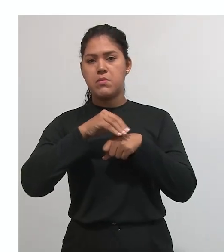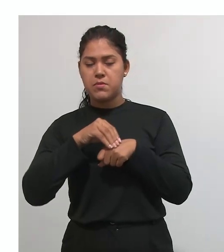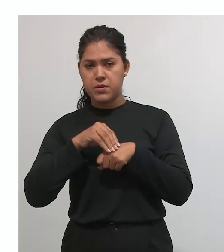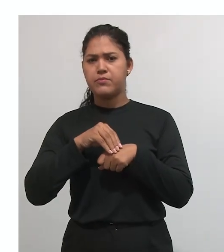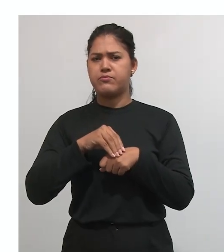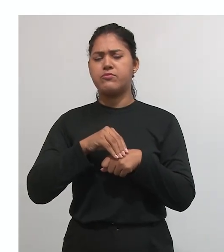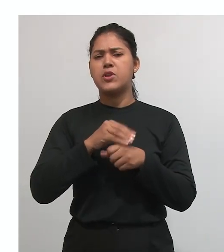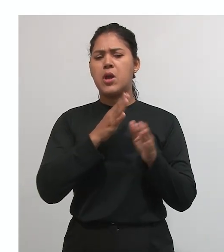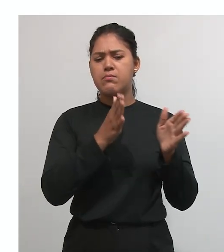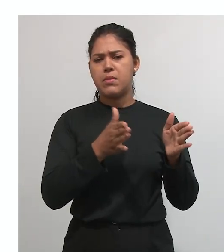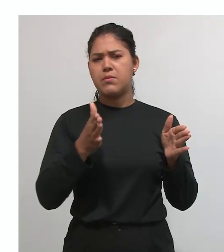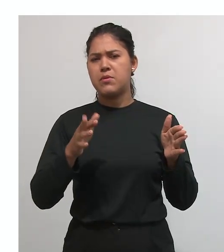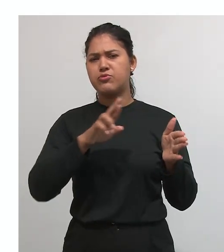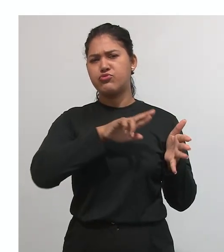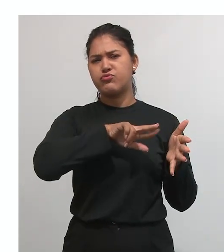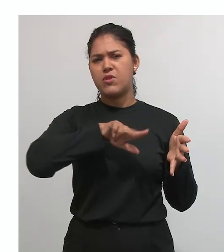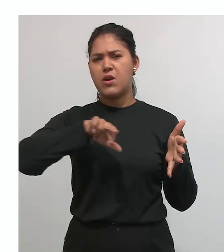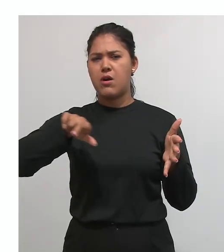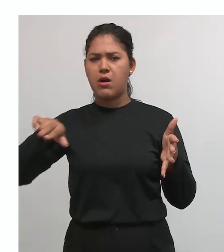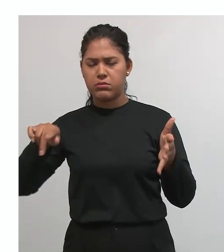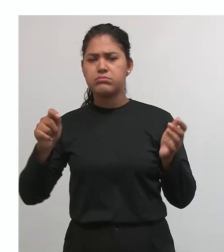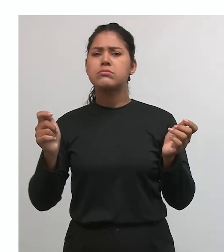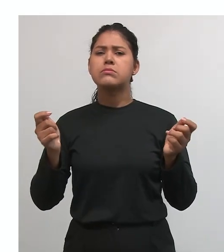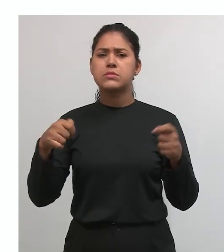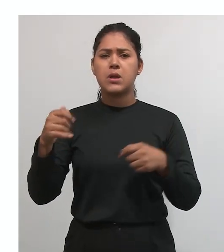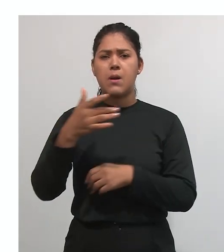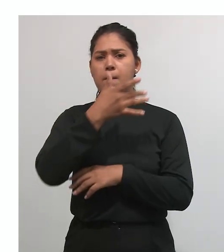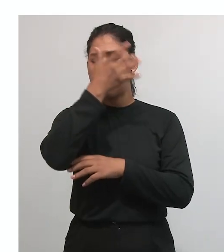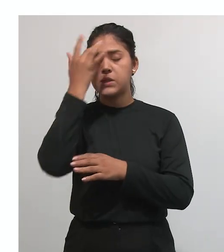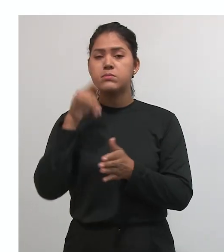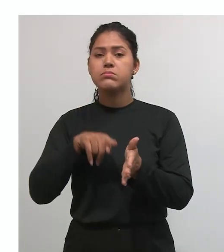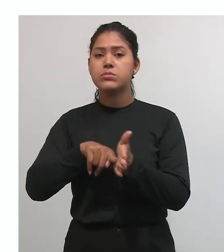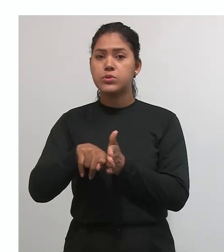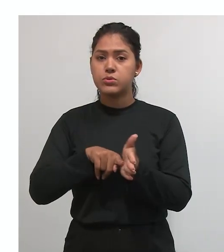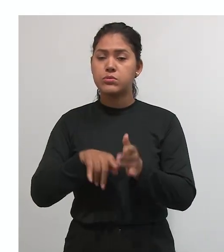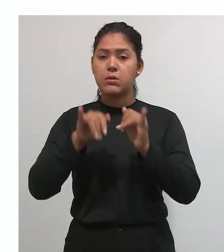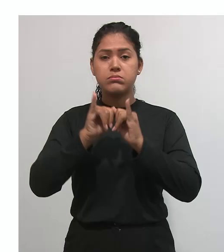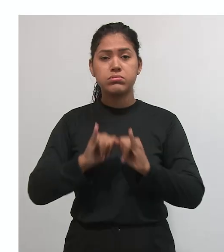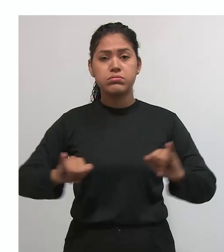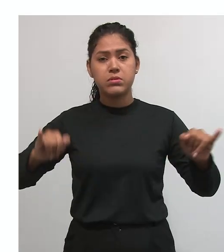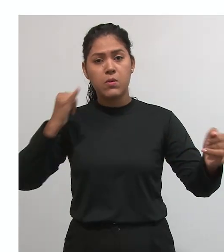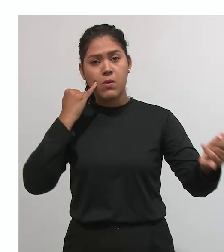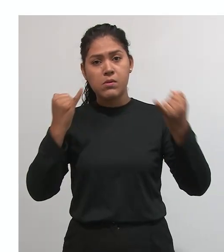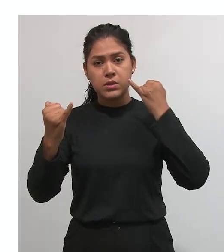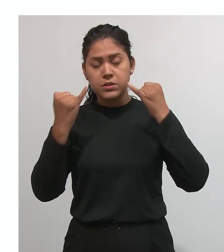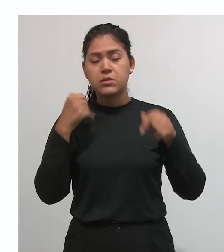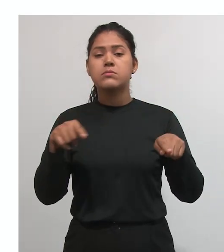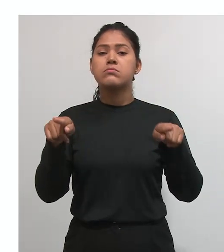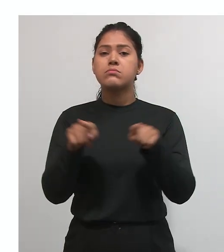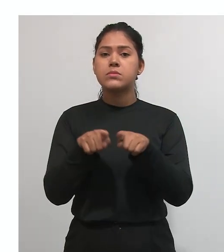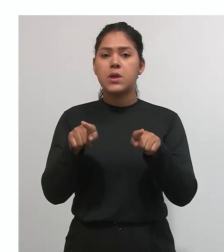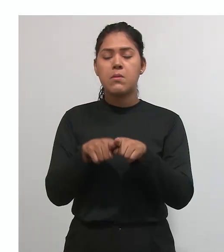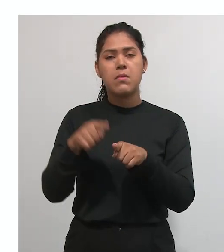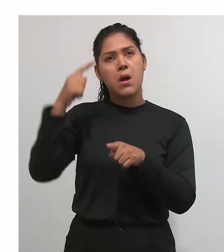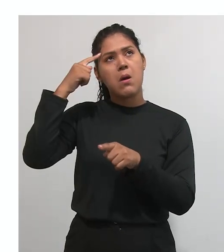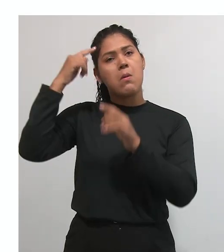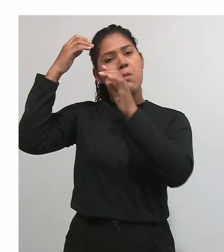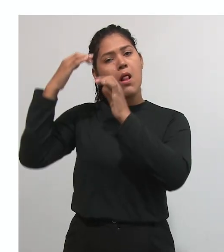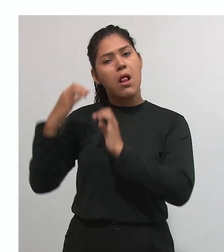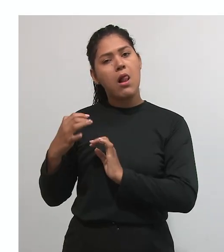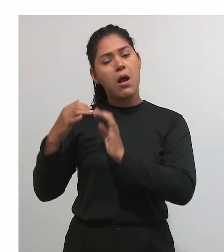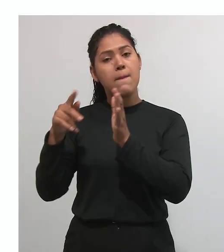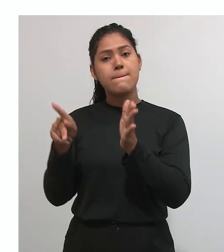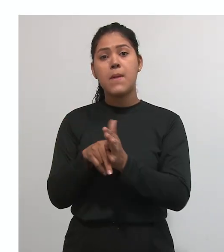formatos permitem que pesquisadores compartilhem descobertas, análises e reflexões de maneira